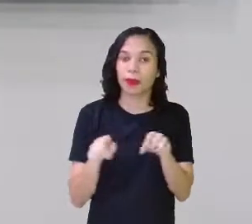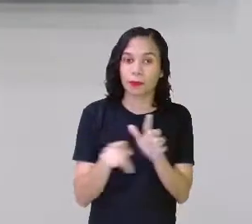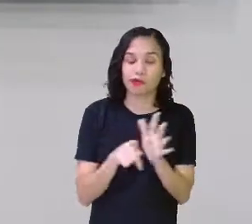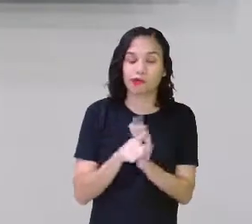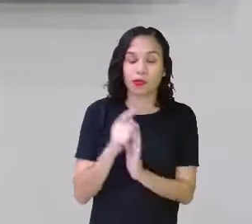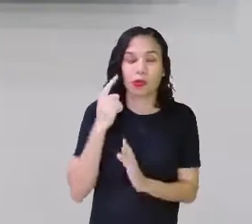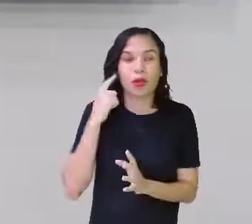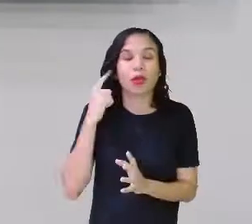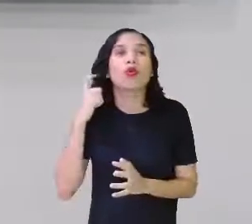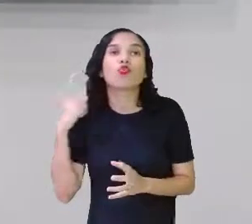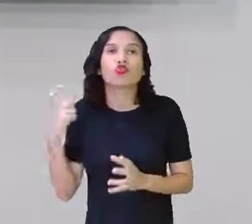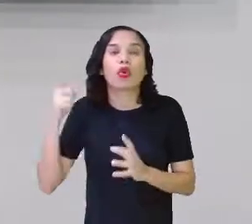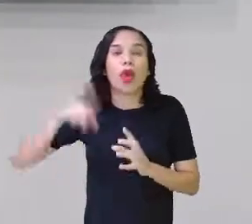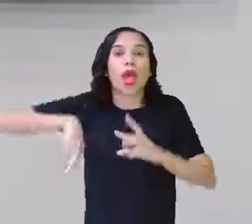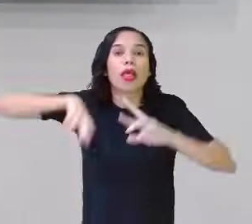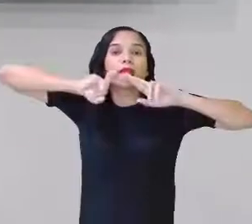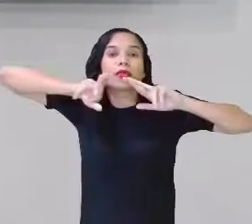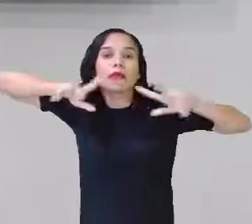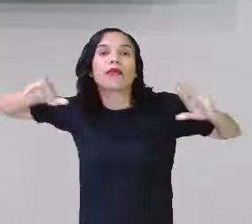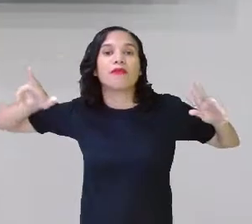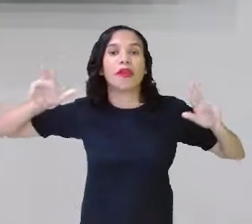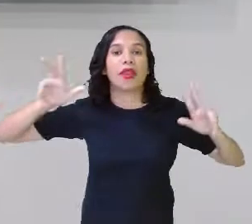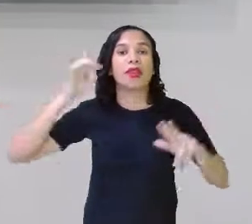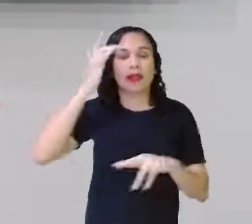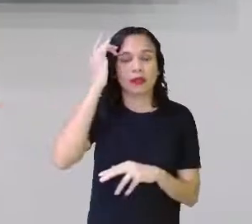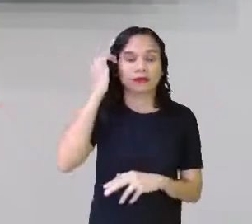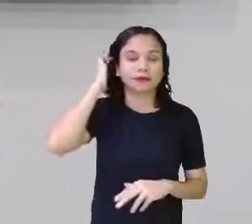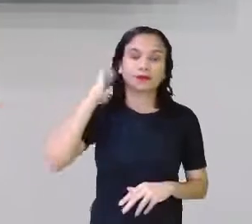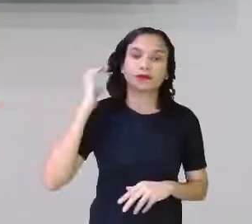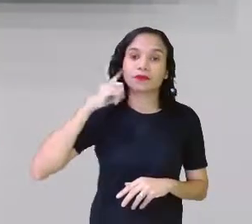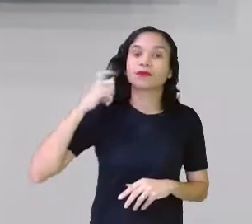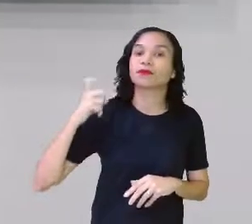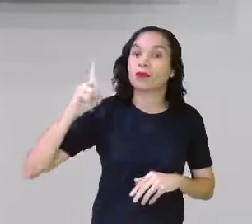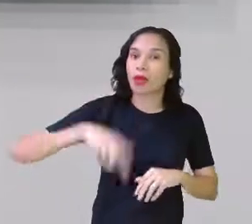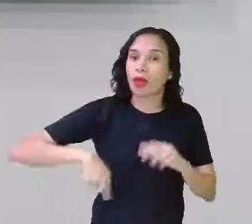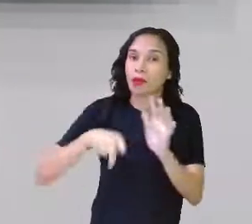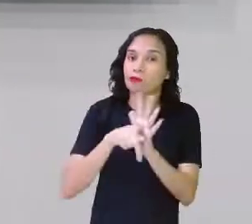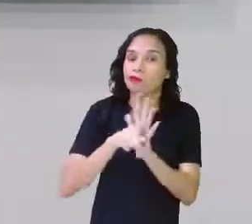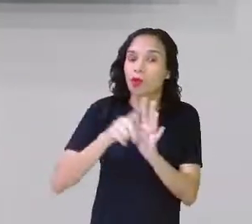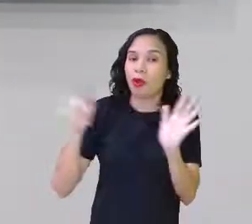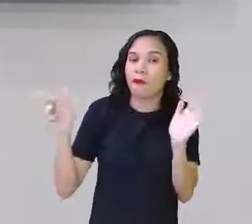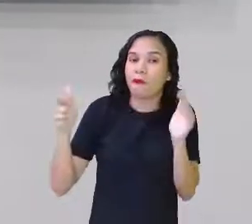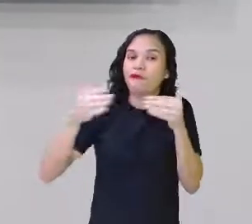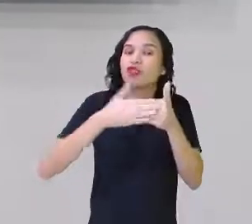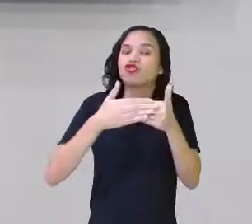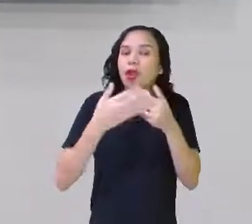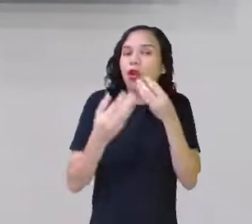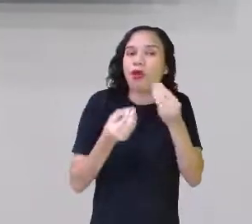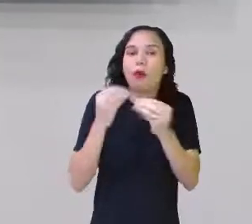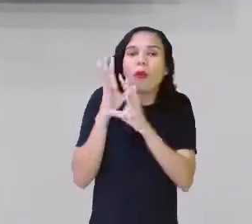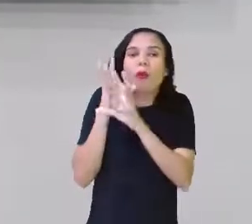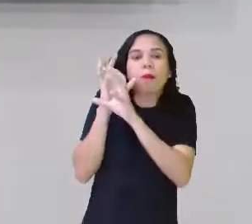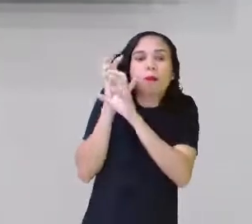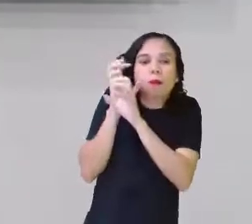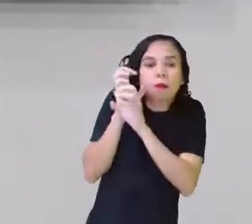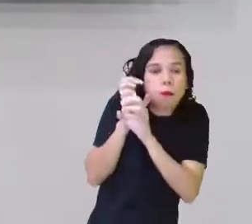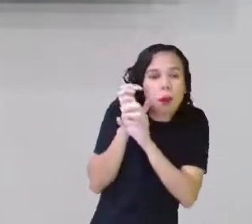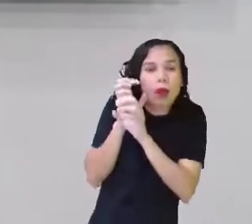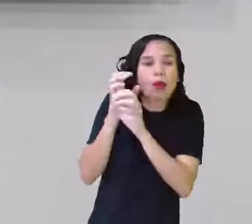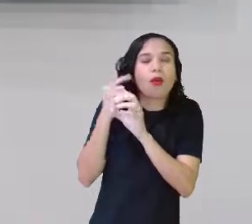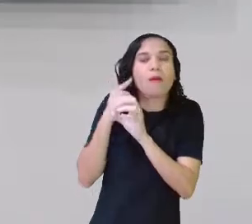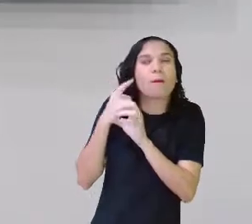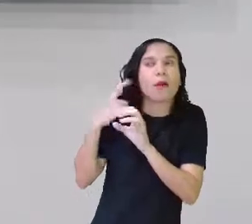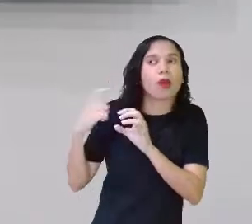acento agudo, ele é aberto, que o som do acento circunflexo é fechado, que o acento agudo vai em